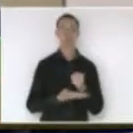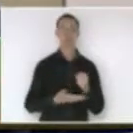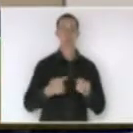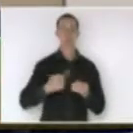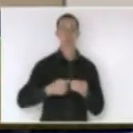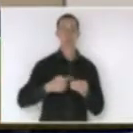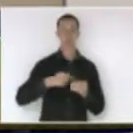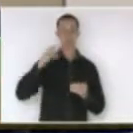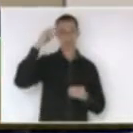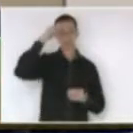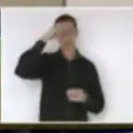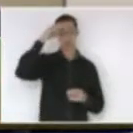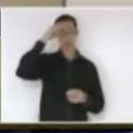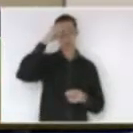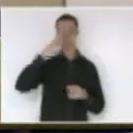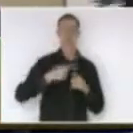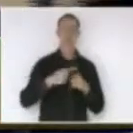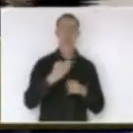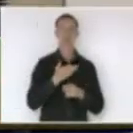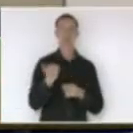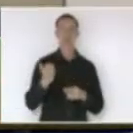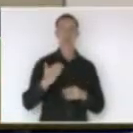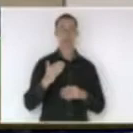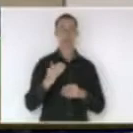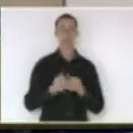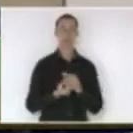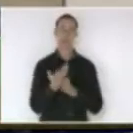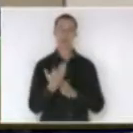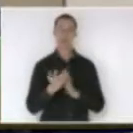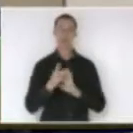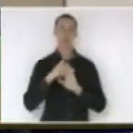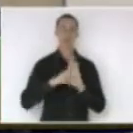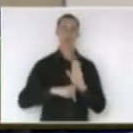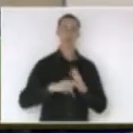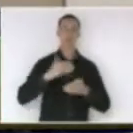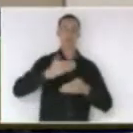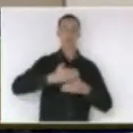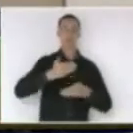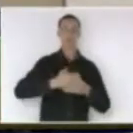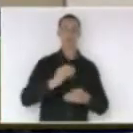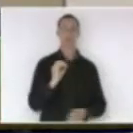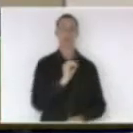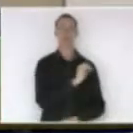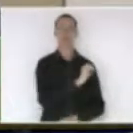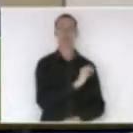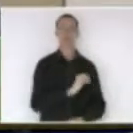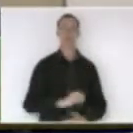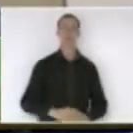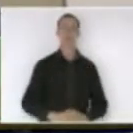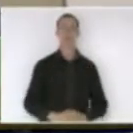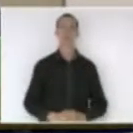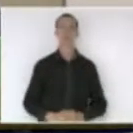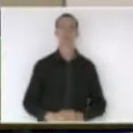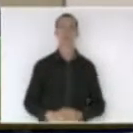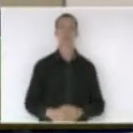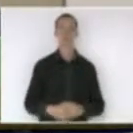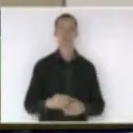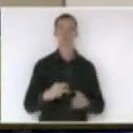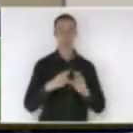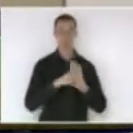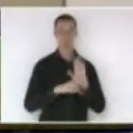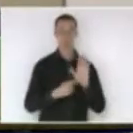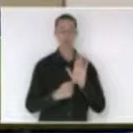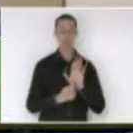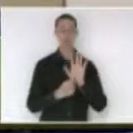de Taió pelo desenvolvimento do projeto Barragem no Oeste e as enchentes em Taió indicado para